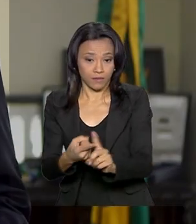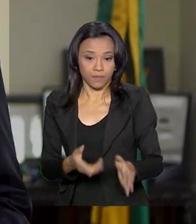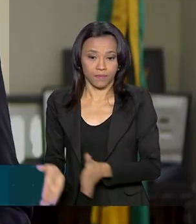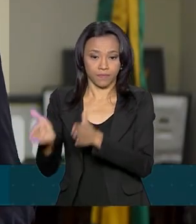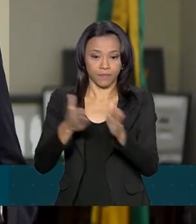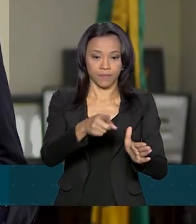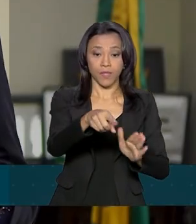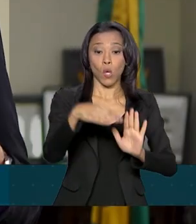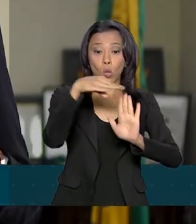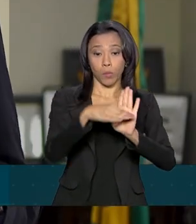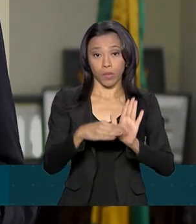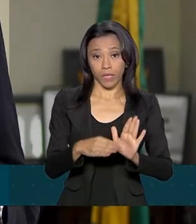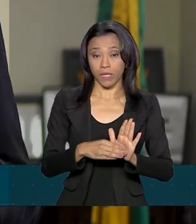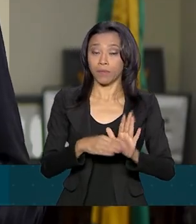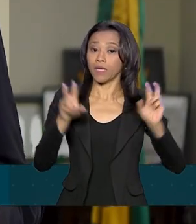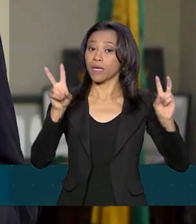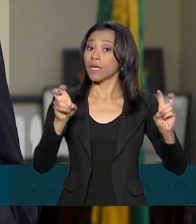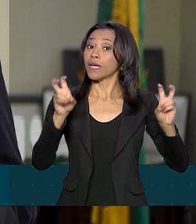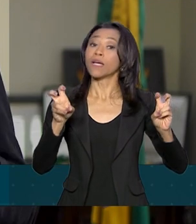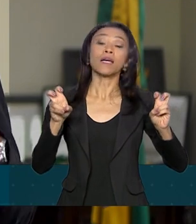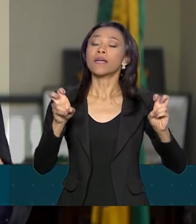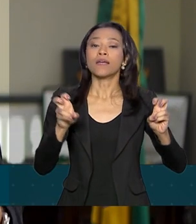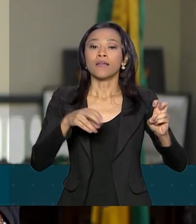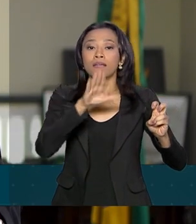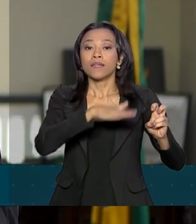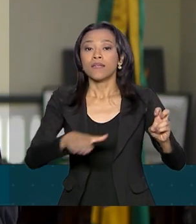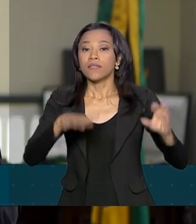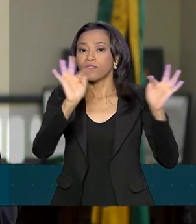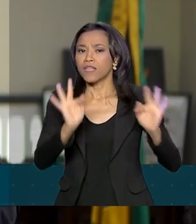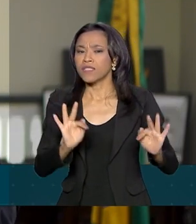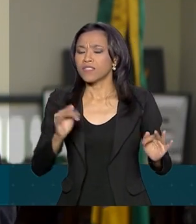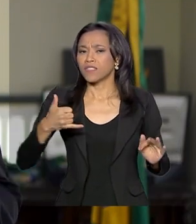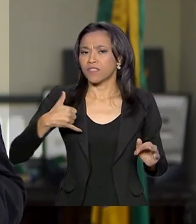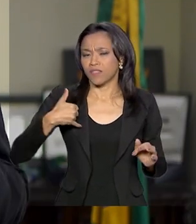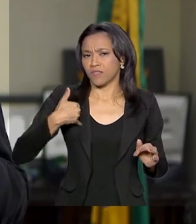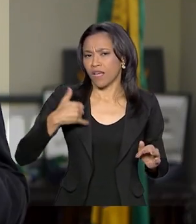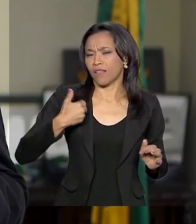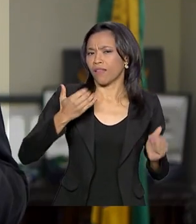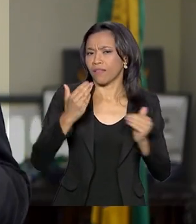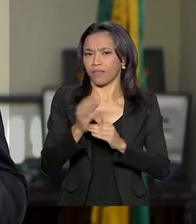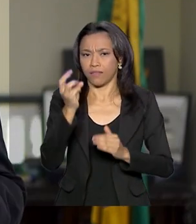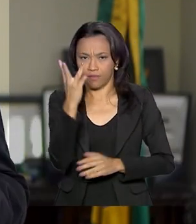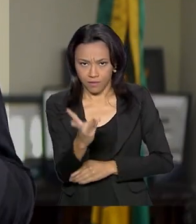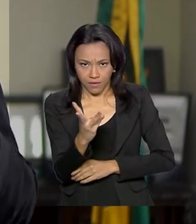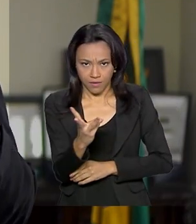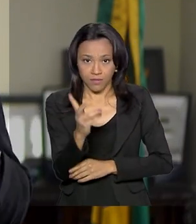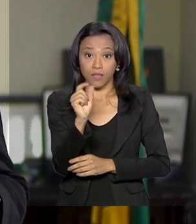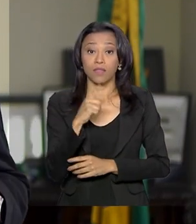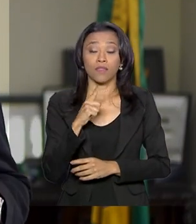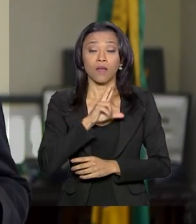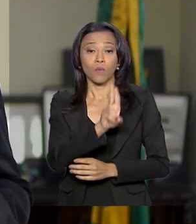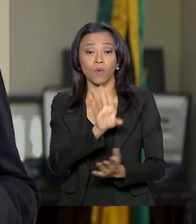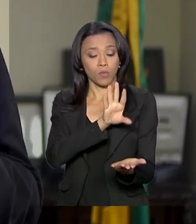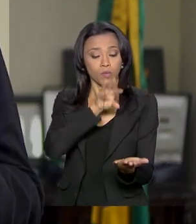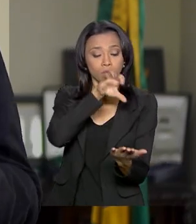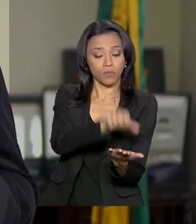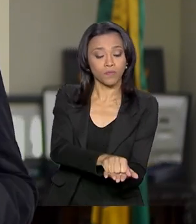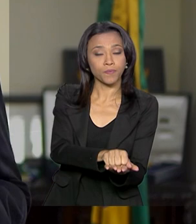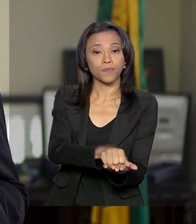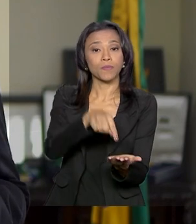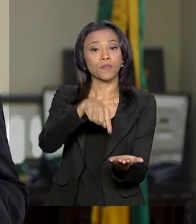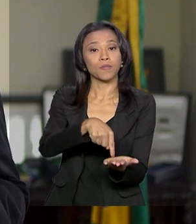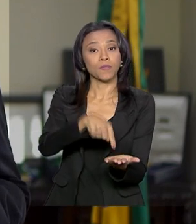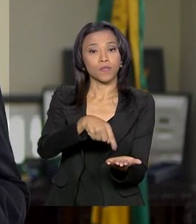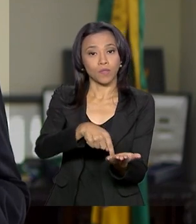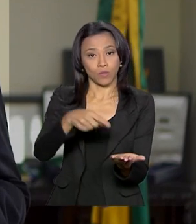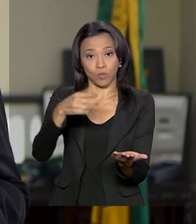Feliz atende os filhos e as filhas de até três anos de idade das famílias inscritas no cadastro único para os programas